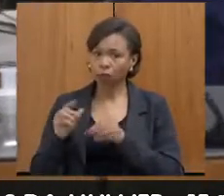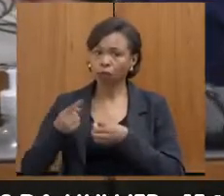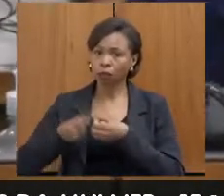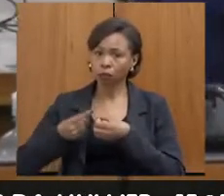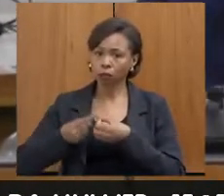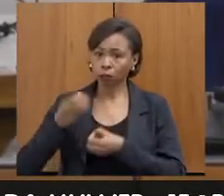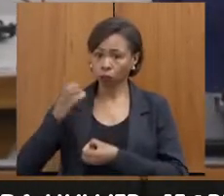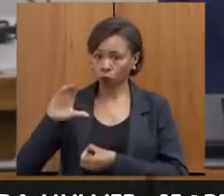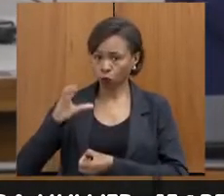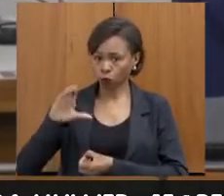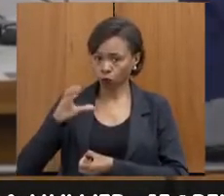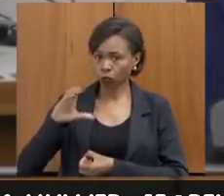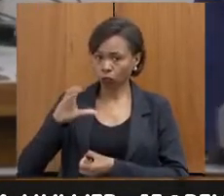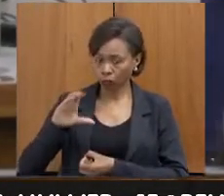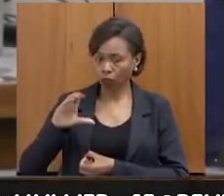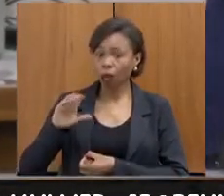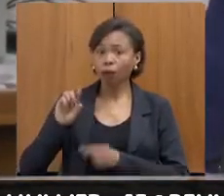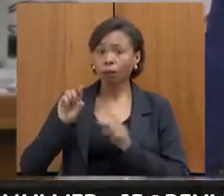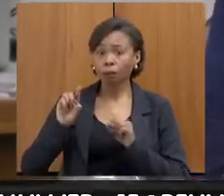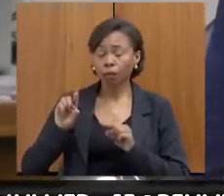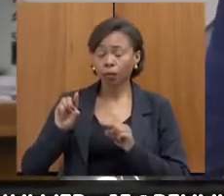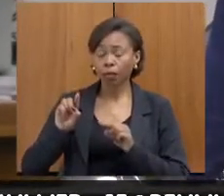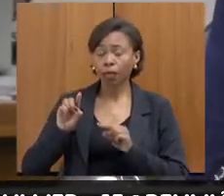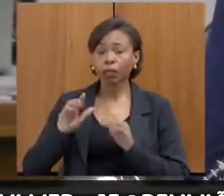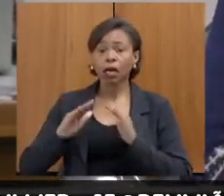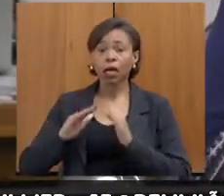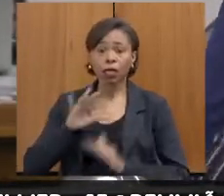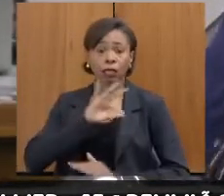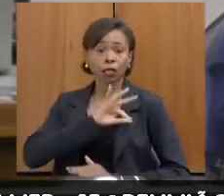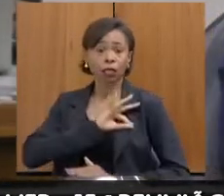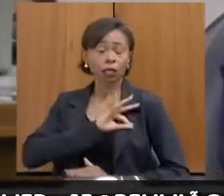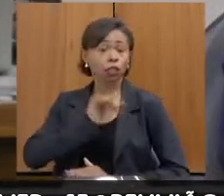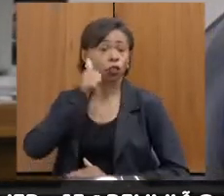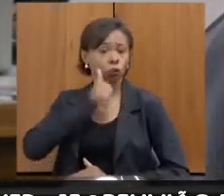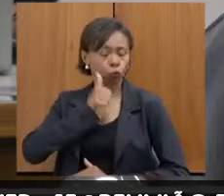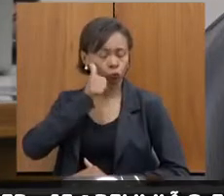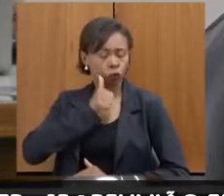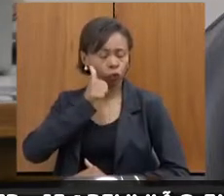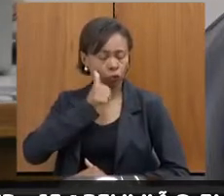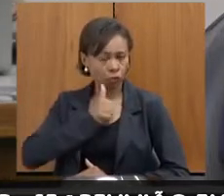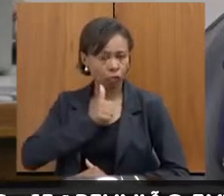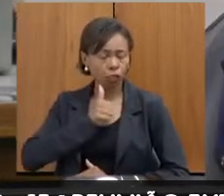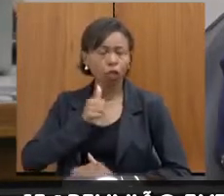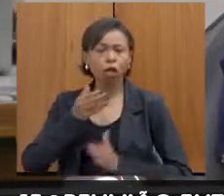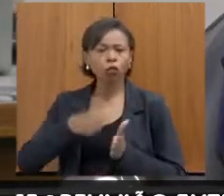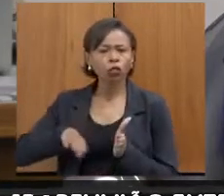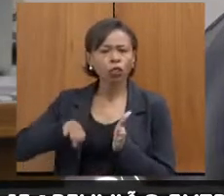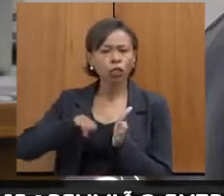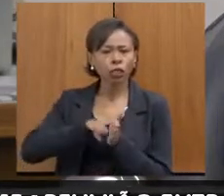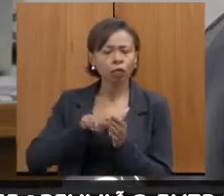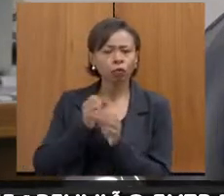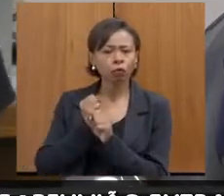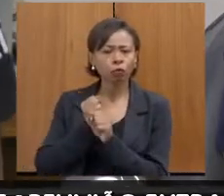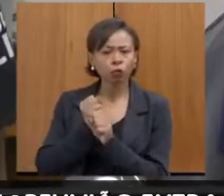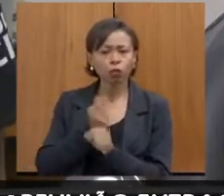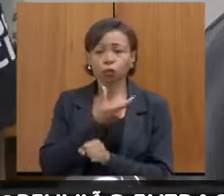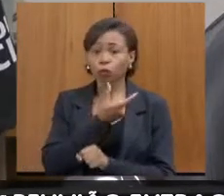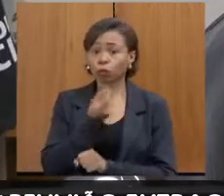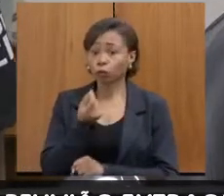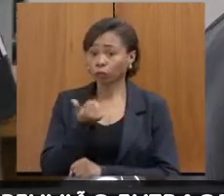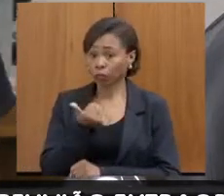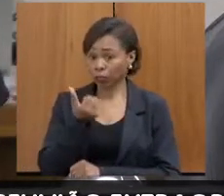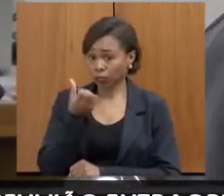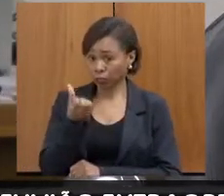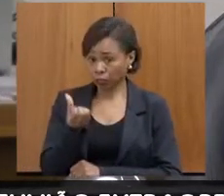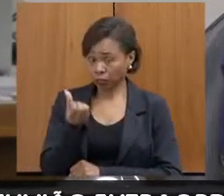remoção, e vir para a Delegacia da Mulher aqui de Contagem. E, no caso, quando eu cheguei, foi no final de 2016, o Felipe já estava lá,